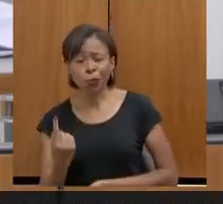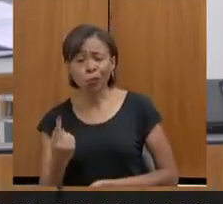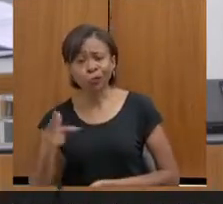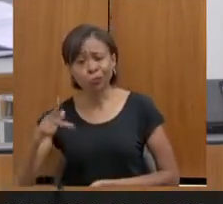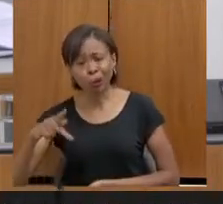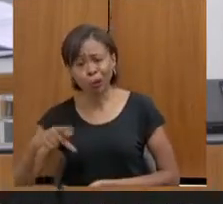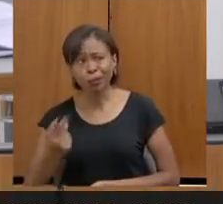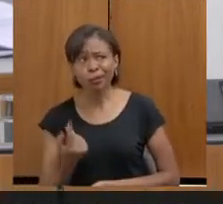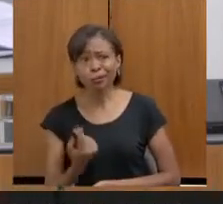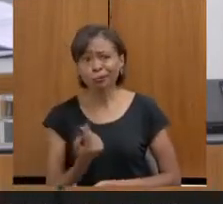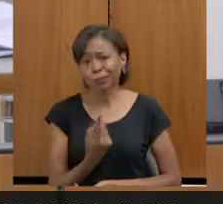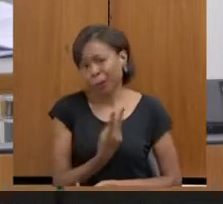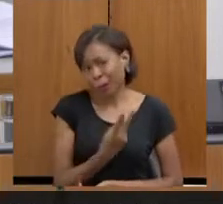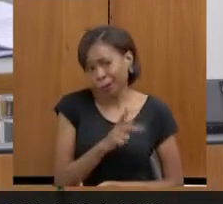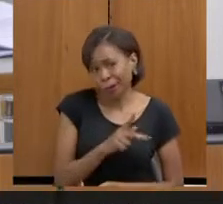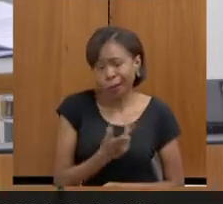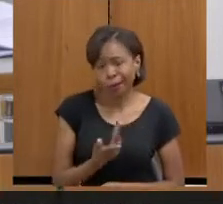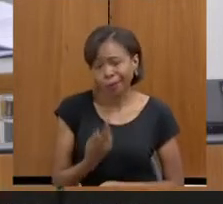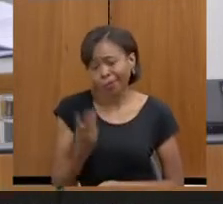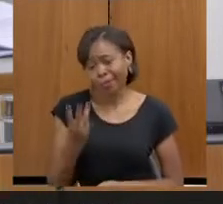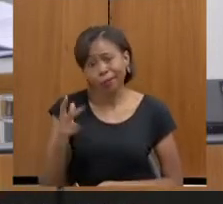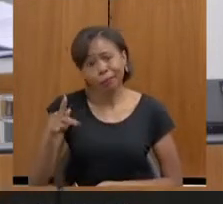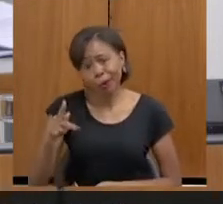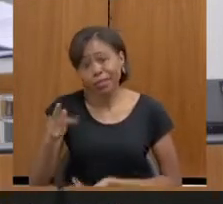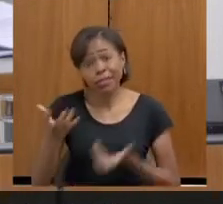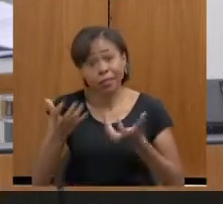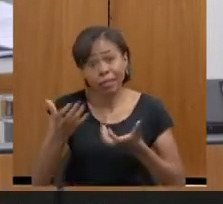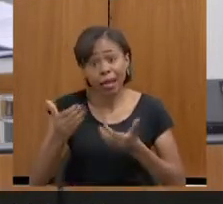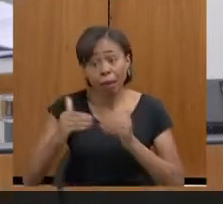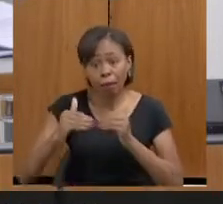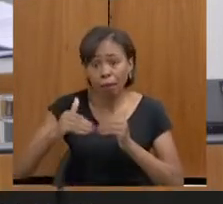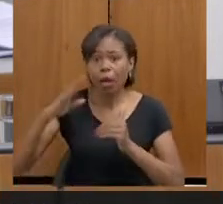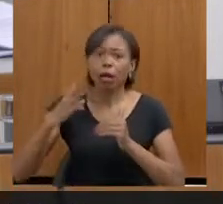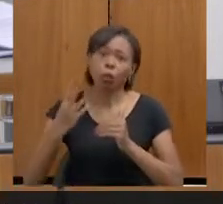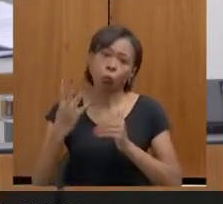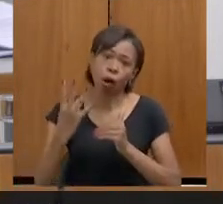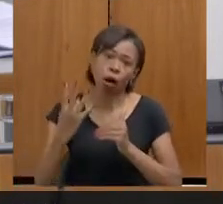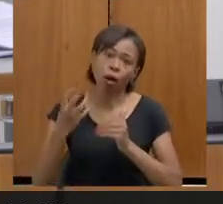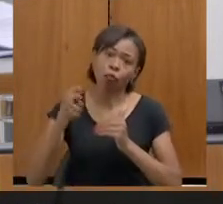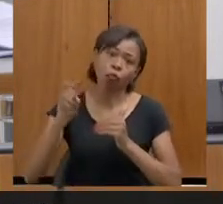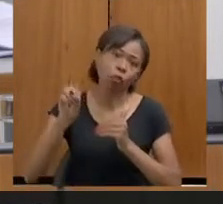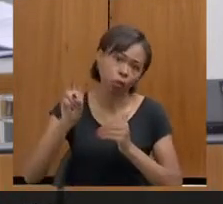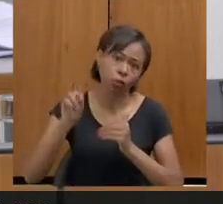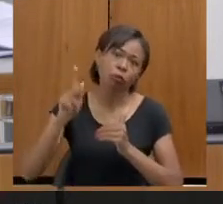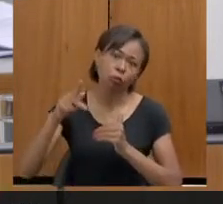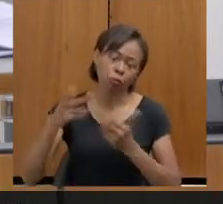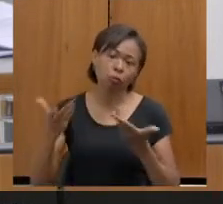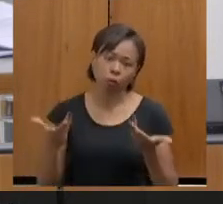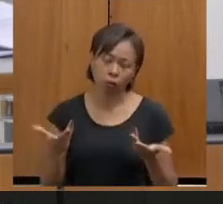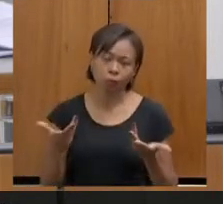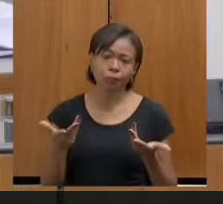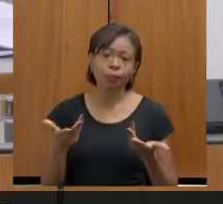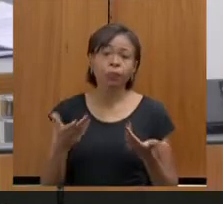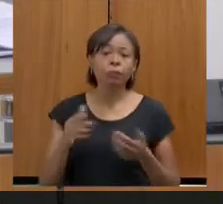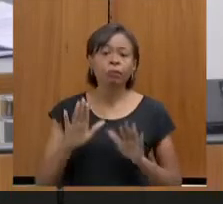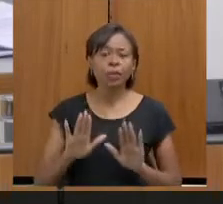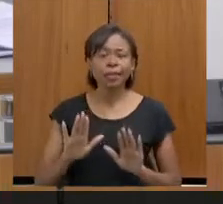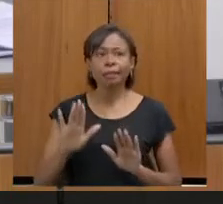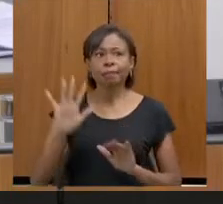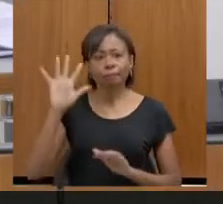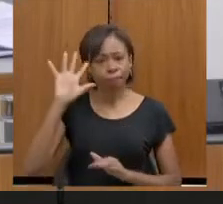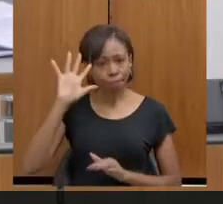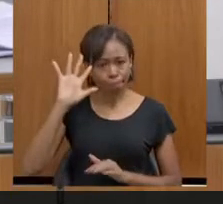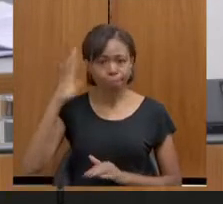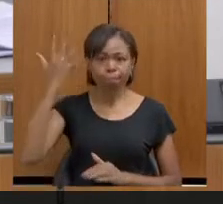que gostaríamos de elevar para o nível 4 no mínimo. Mas uma das soluções que aparecem